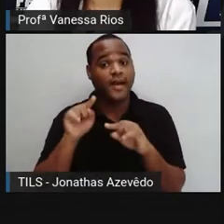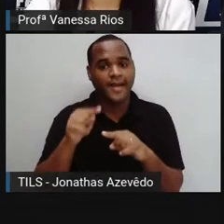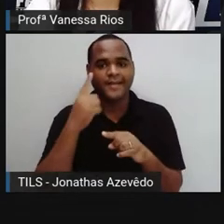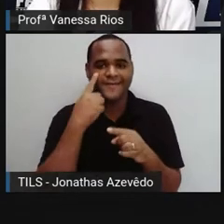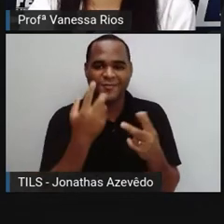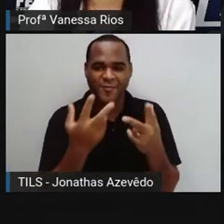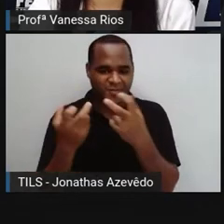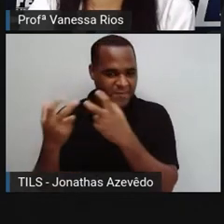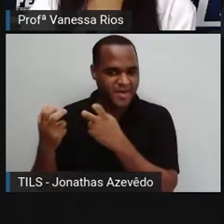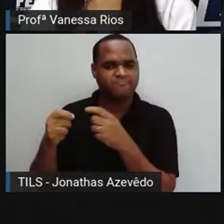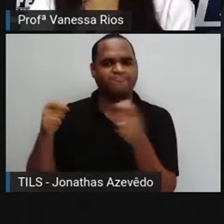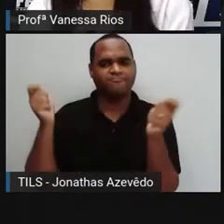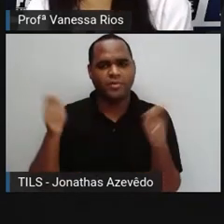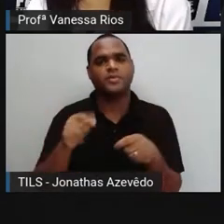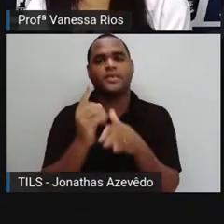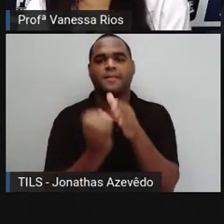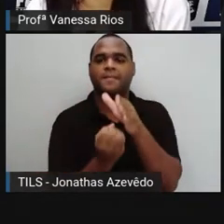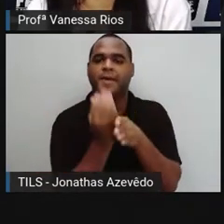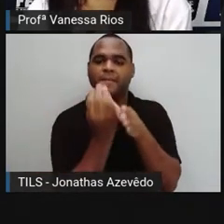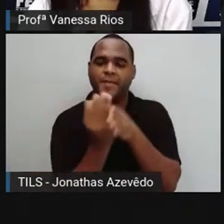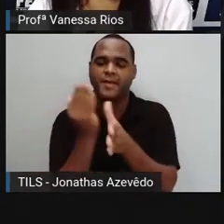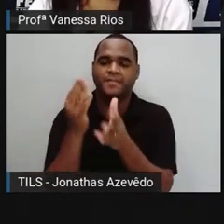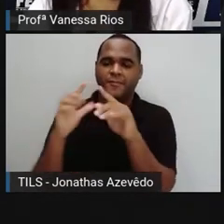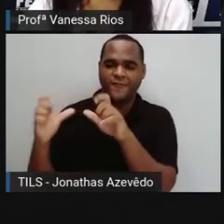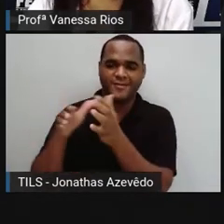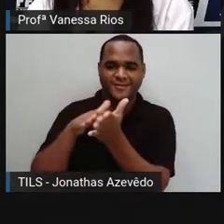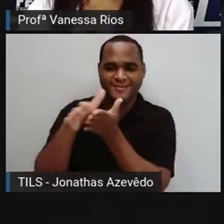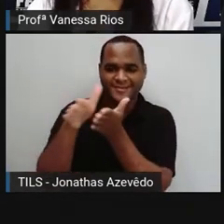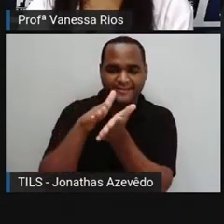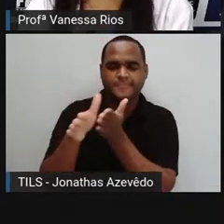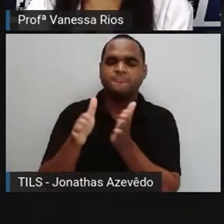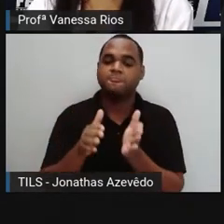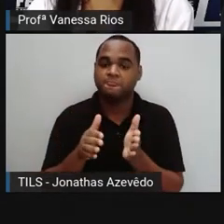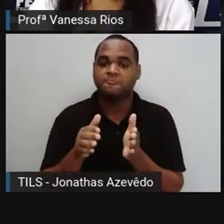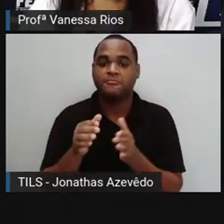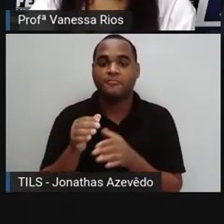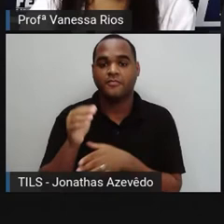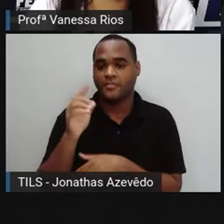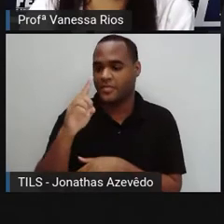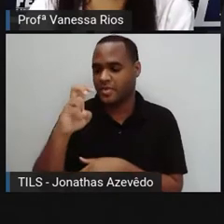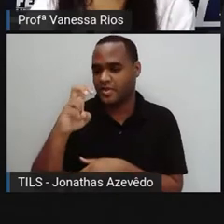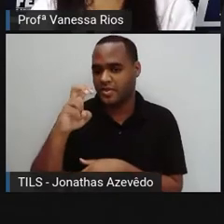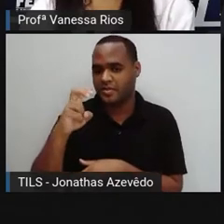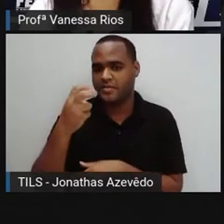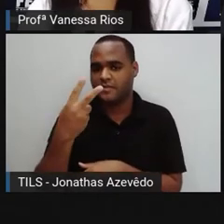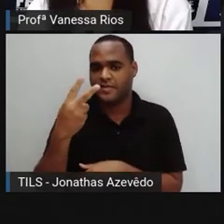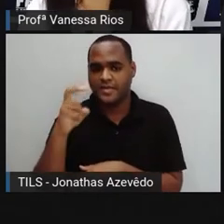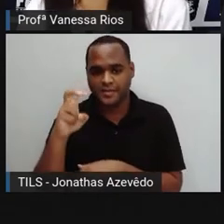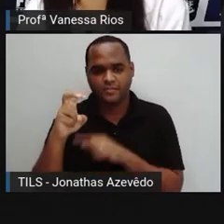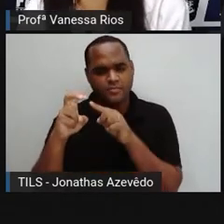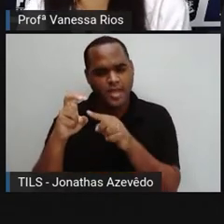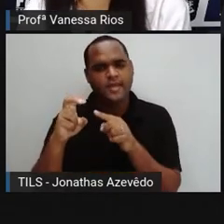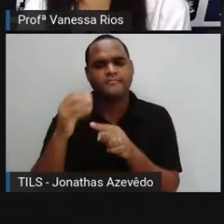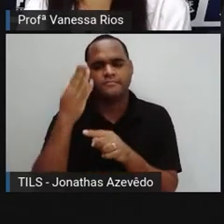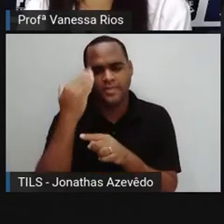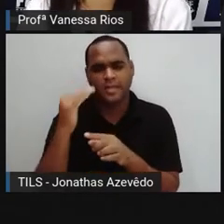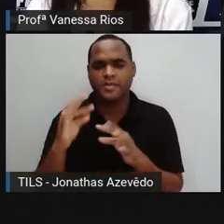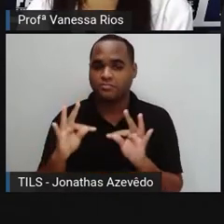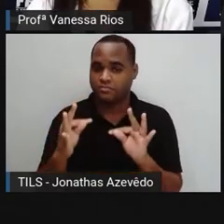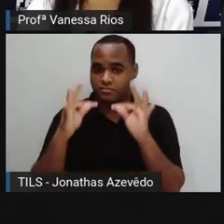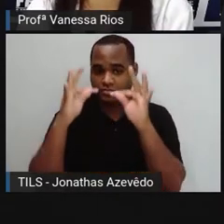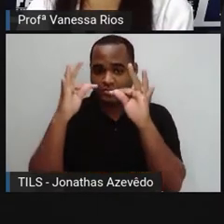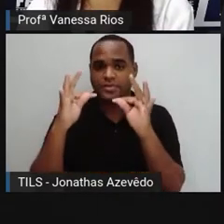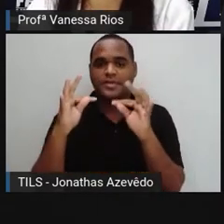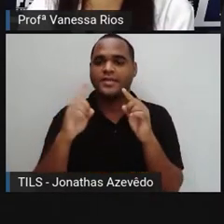a possibilidade da produção da fotografia. E aí, em 1525, já se dominava a técnica